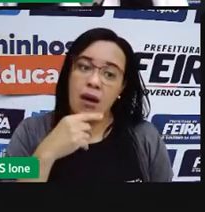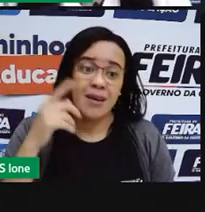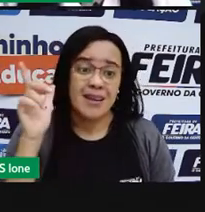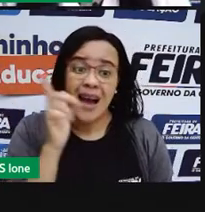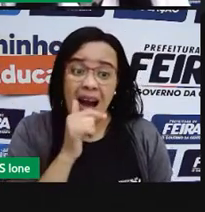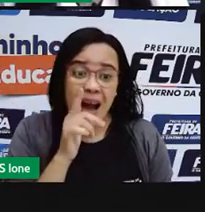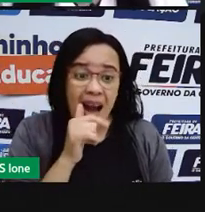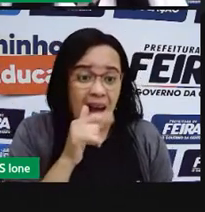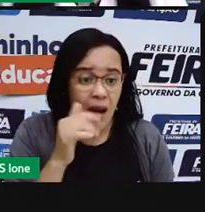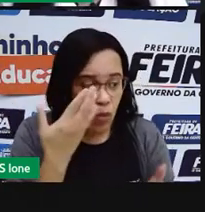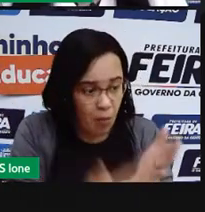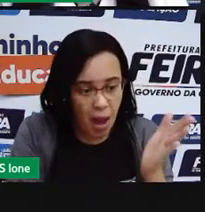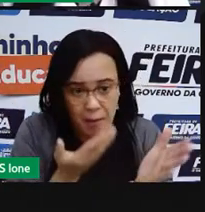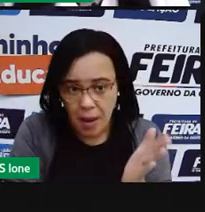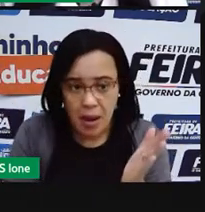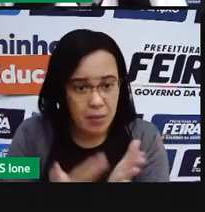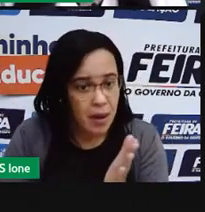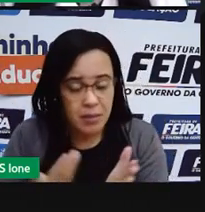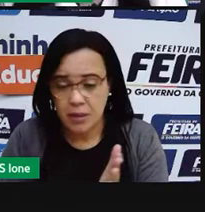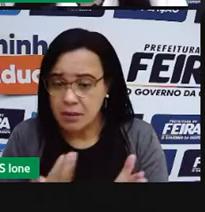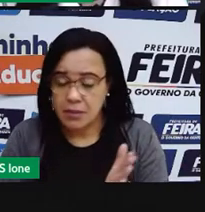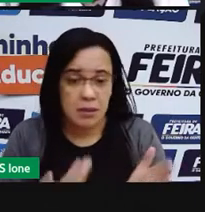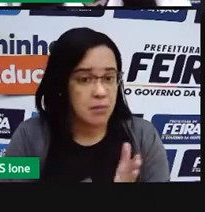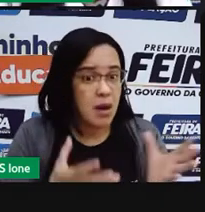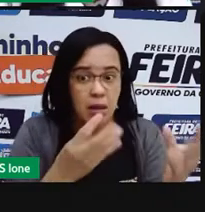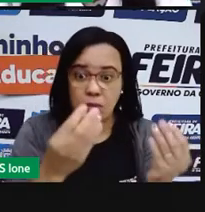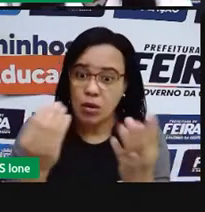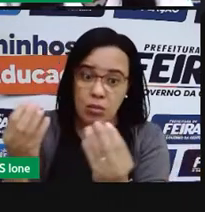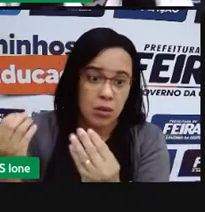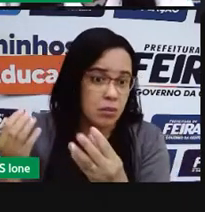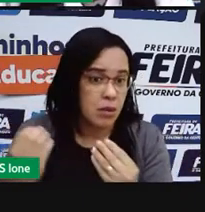e não esqueça, na hora que for passar o sabonete,